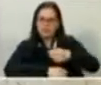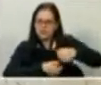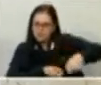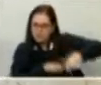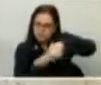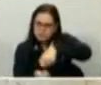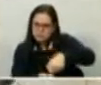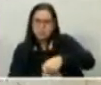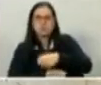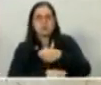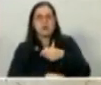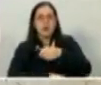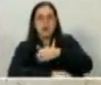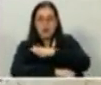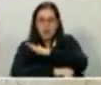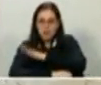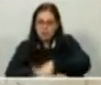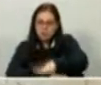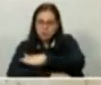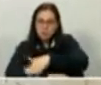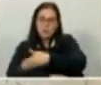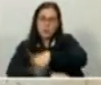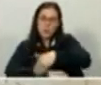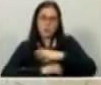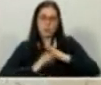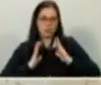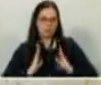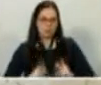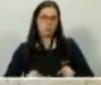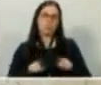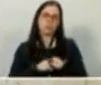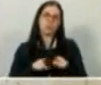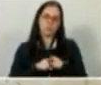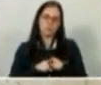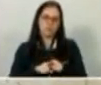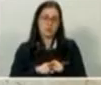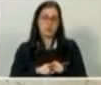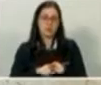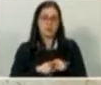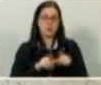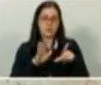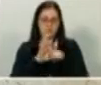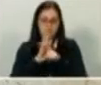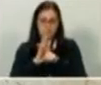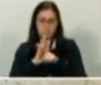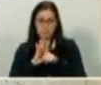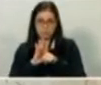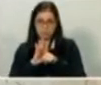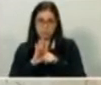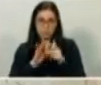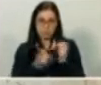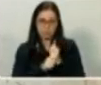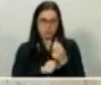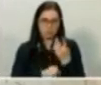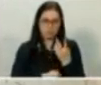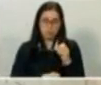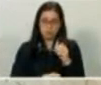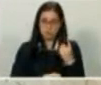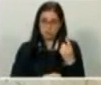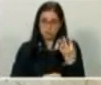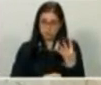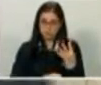no final, assinado por todos os vereadores, foi aquele pacote de água que nós aprovamos aqui em 2014. Lei